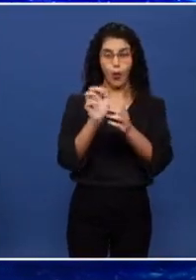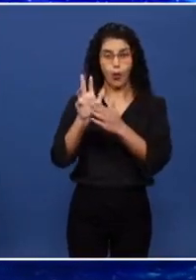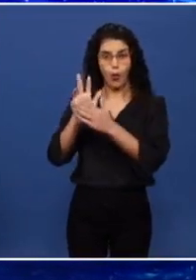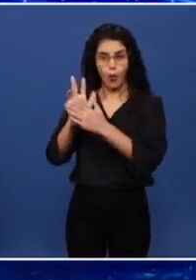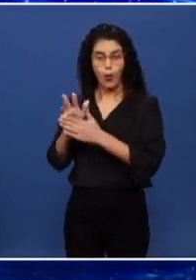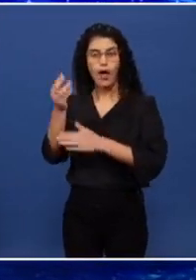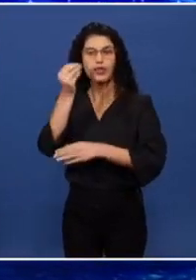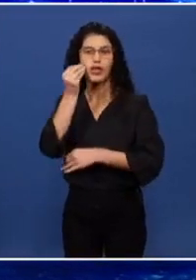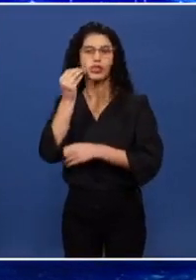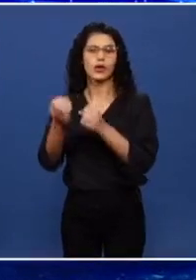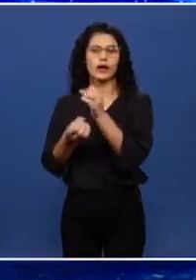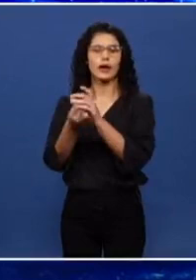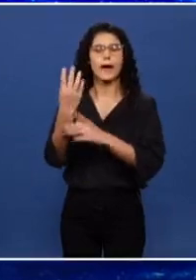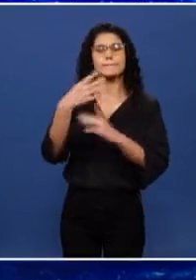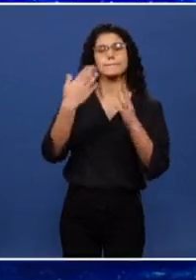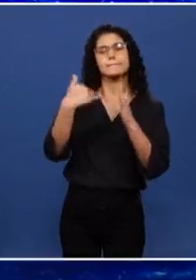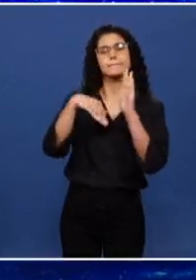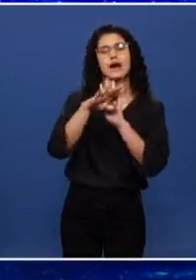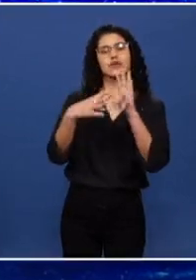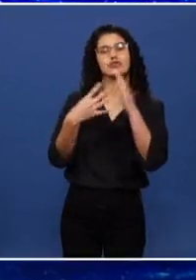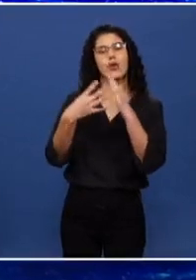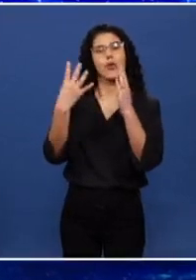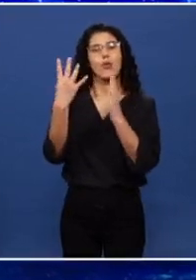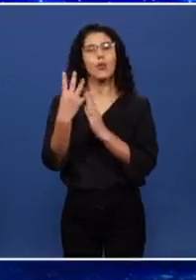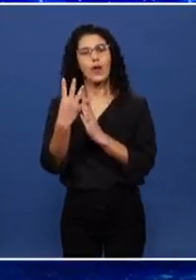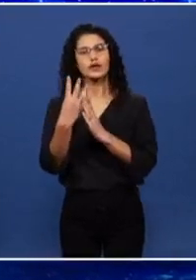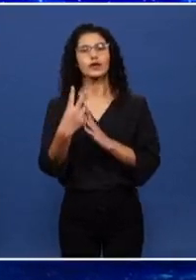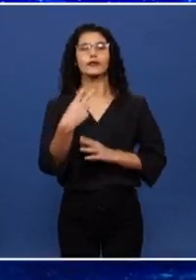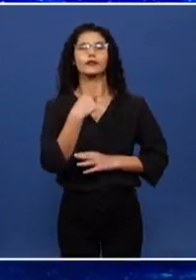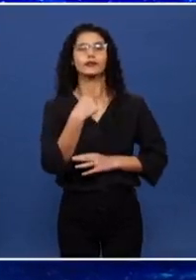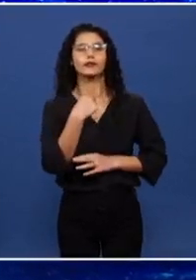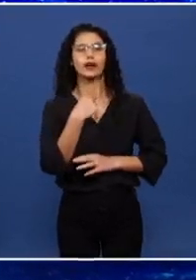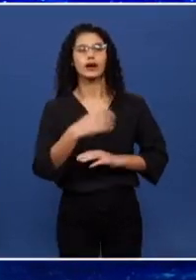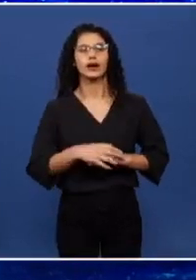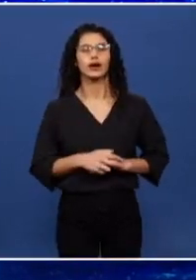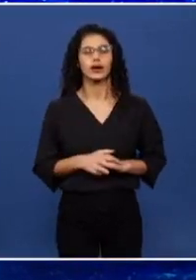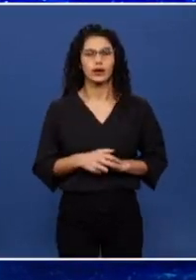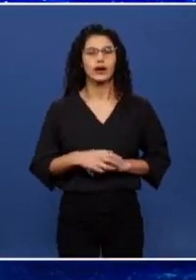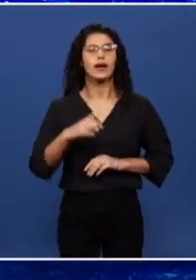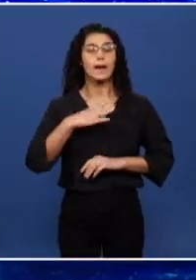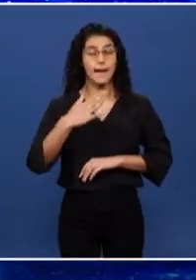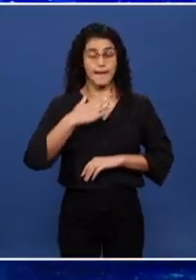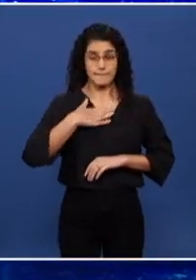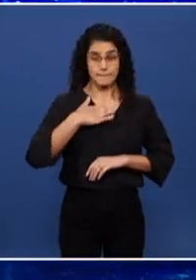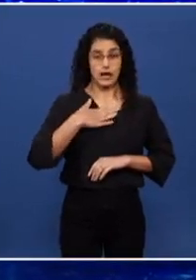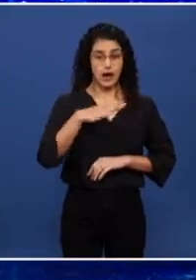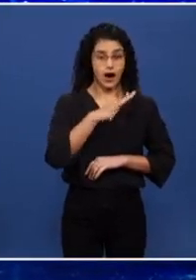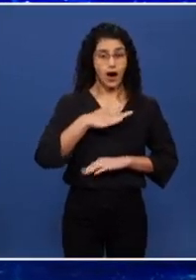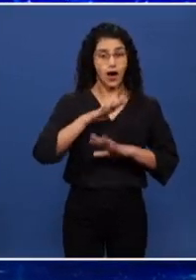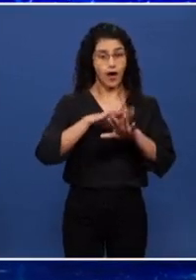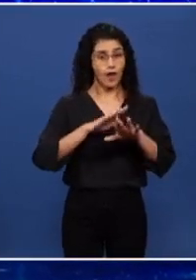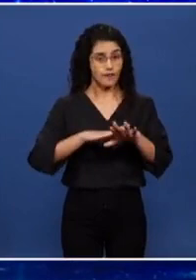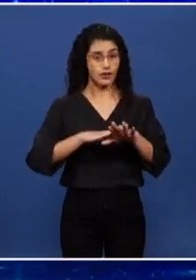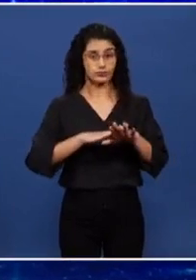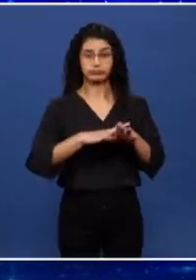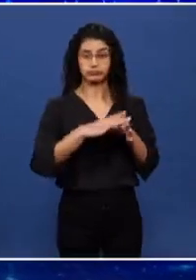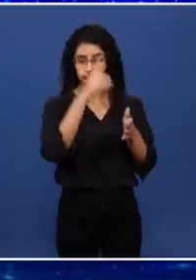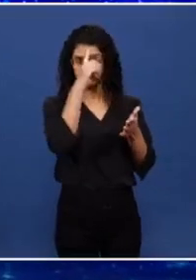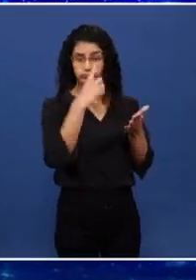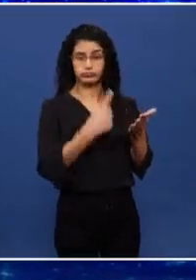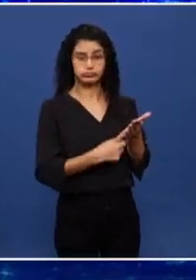tentou criar mais quatro vagas para o Supremo Tribunal Federal. Agora, da minha parte, está feito o compromisso,